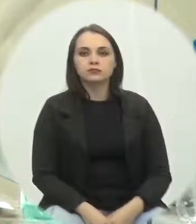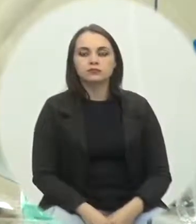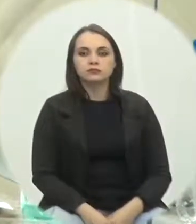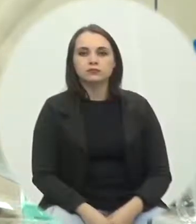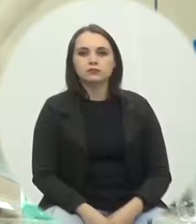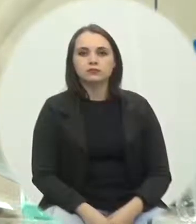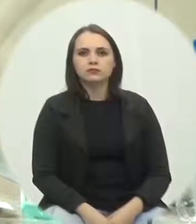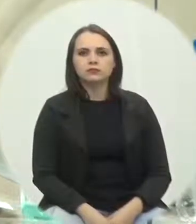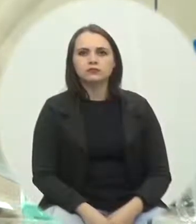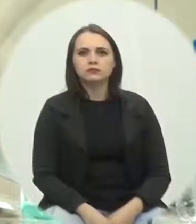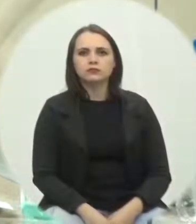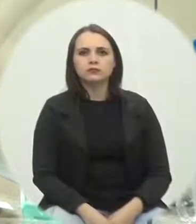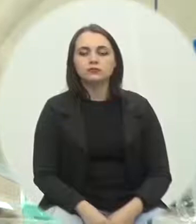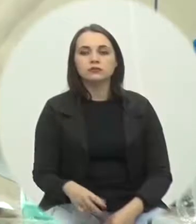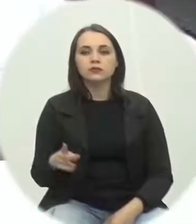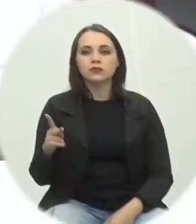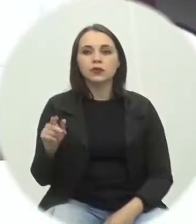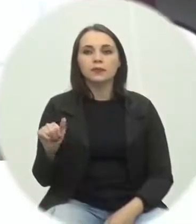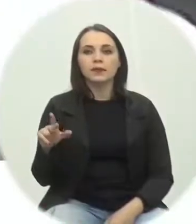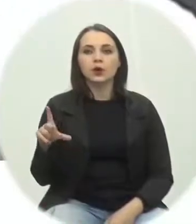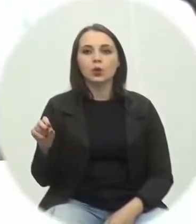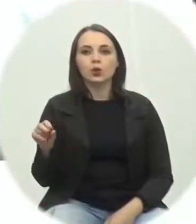Governador Paulo, com a palavra.